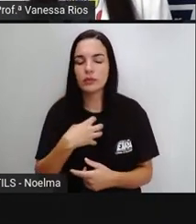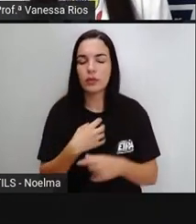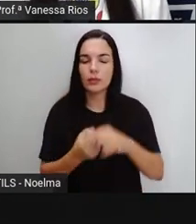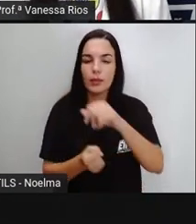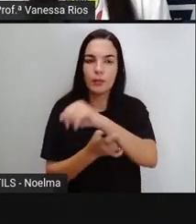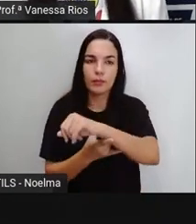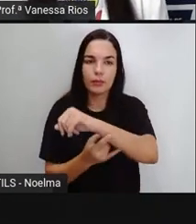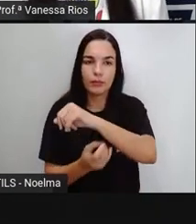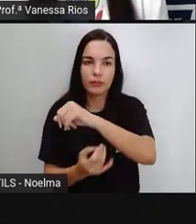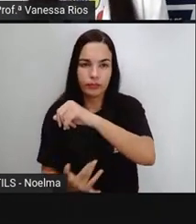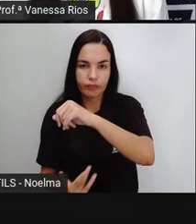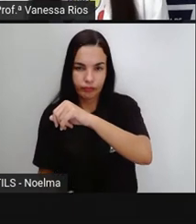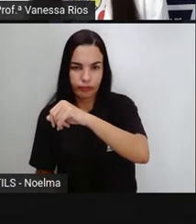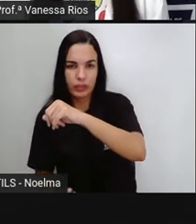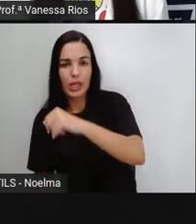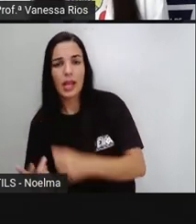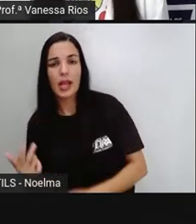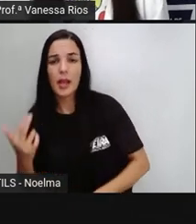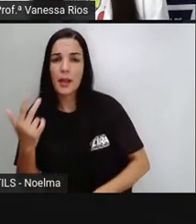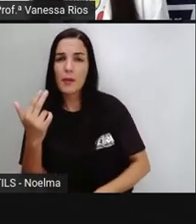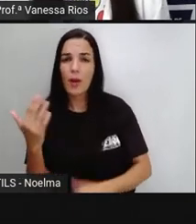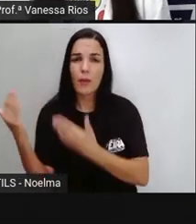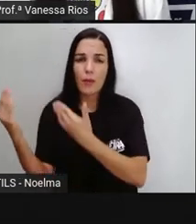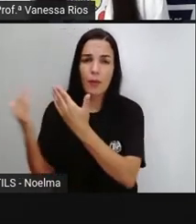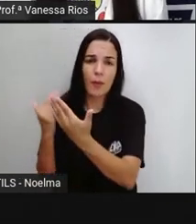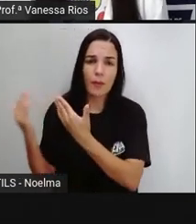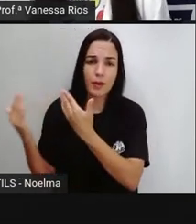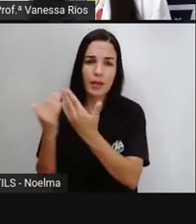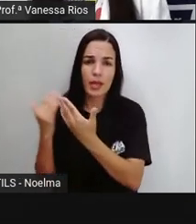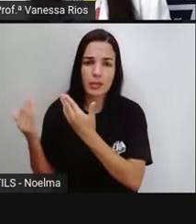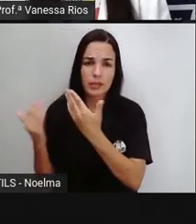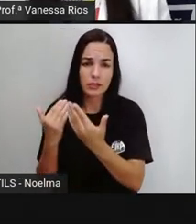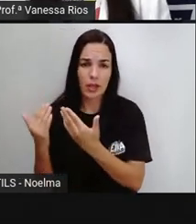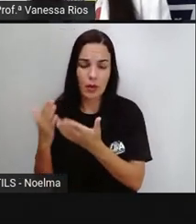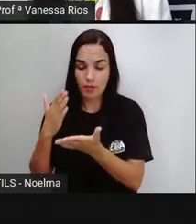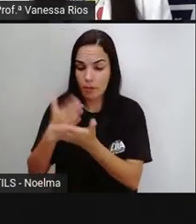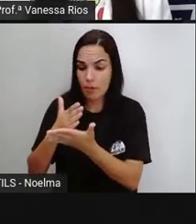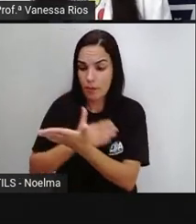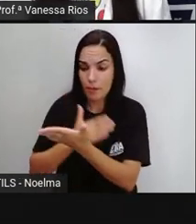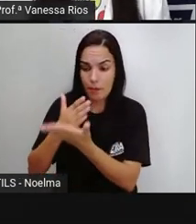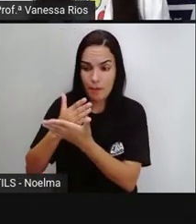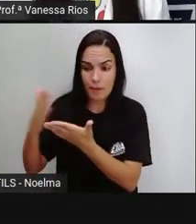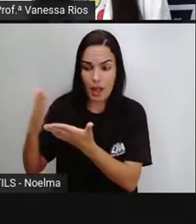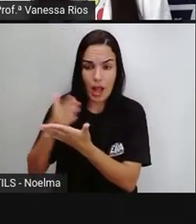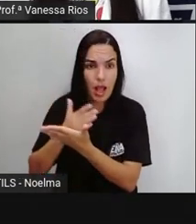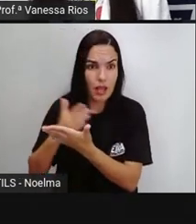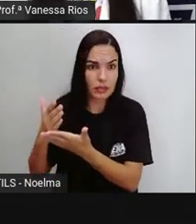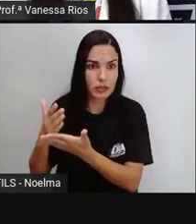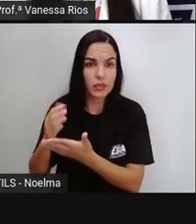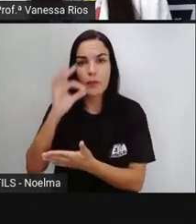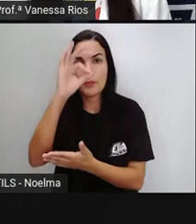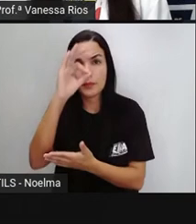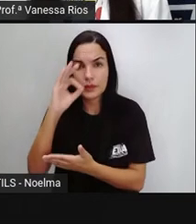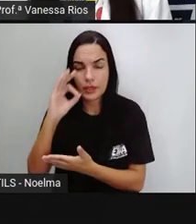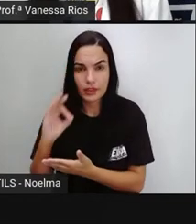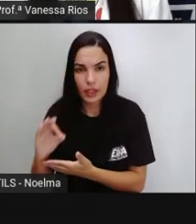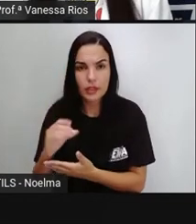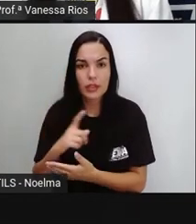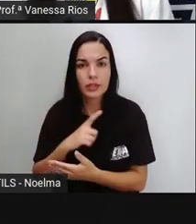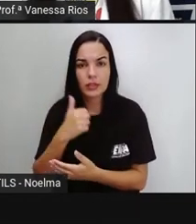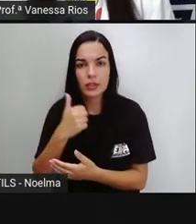diarreia. E essa mesma comparação, né, da parte para o todo, da porcentagem para o 100,